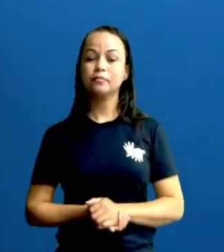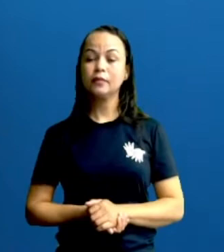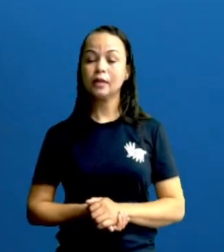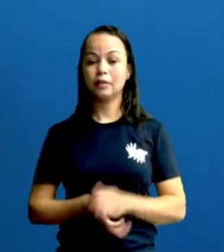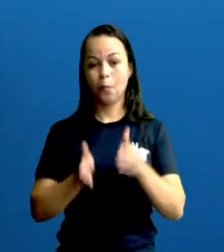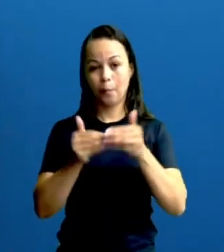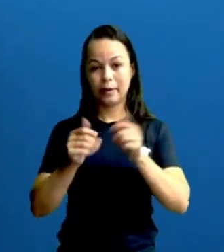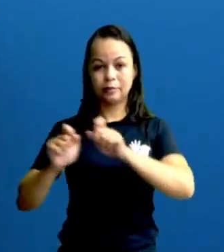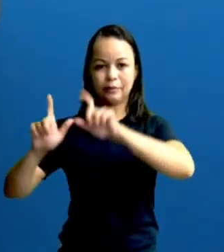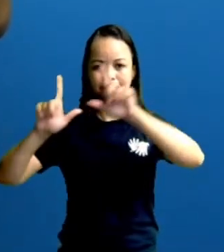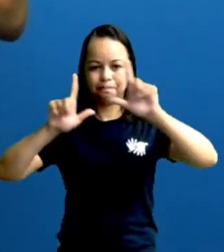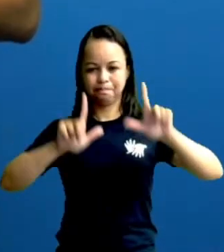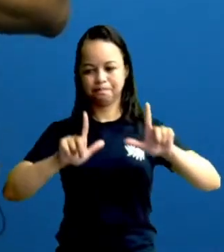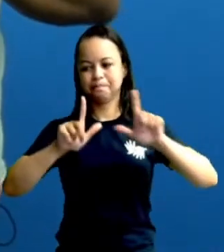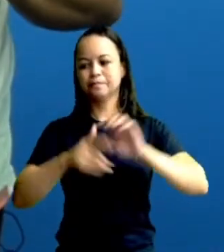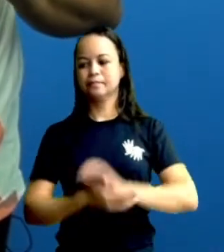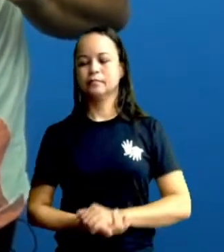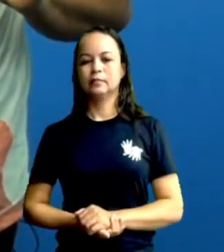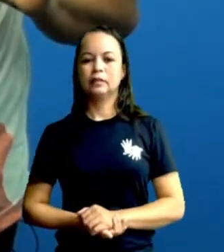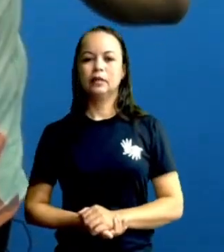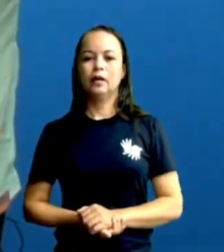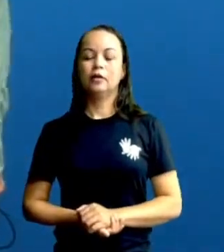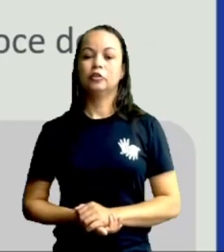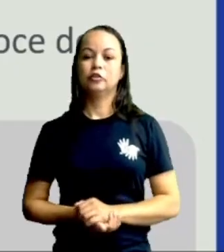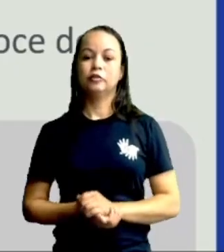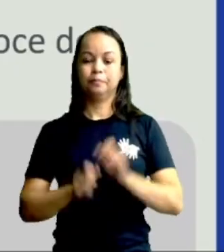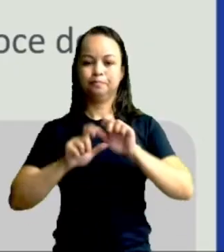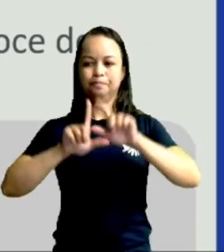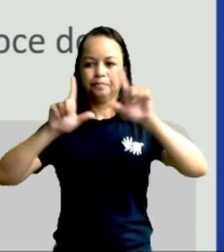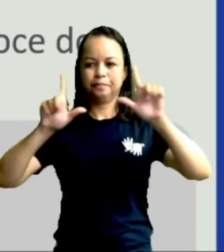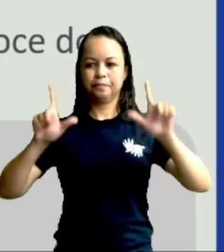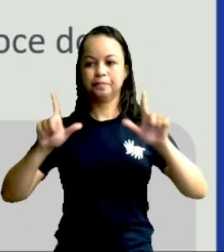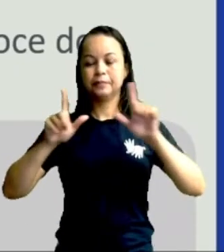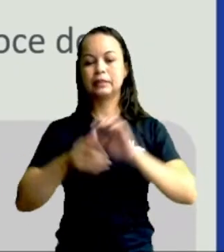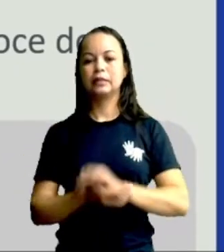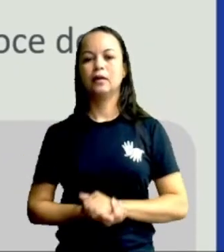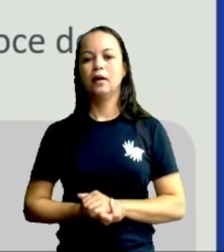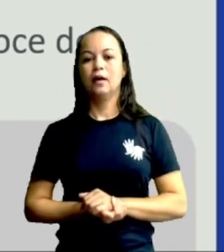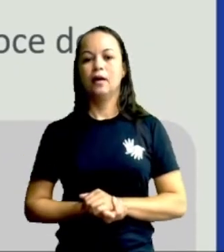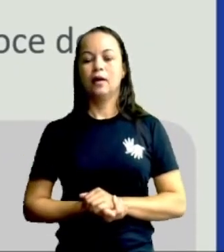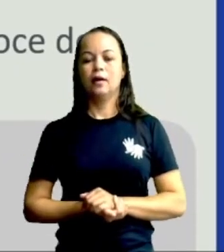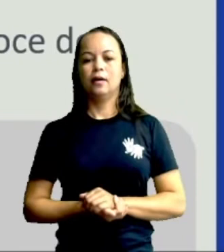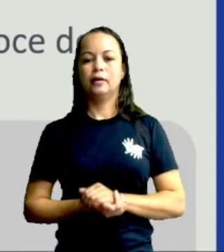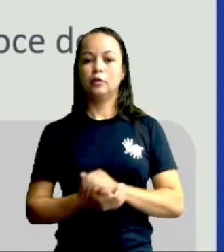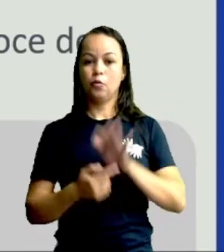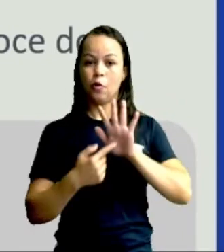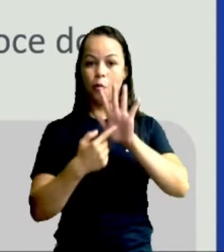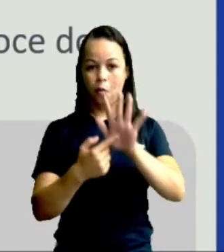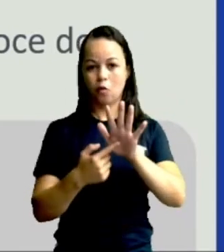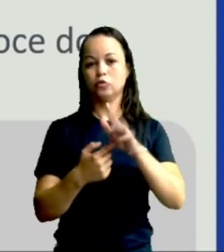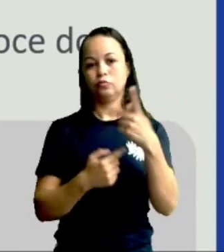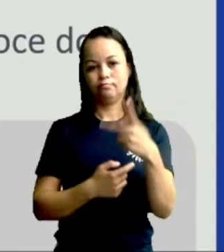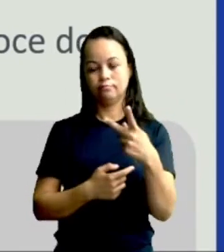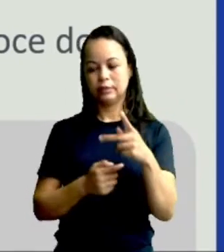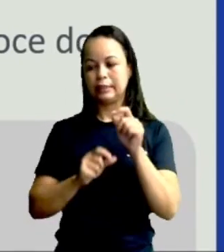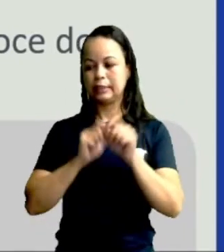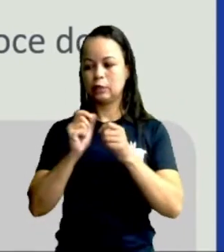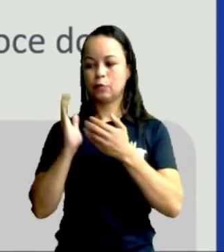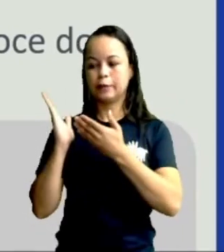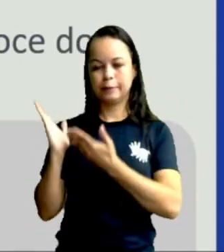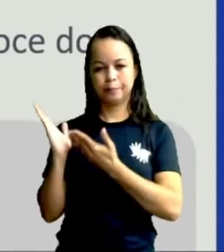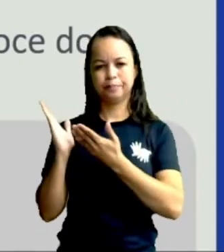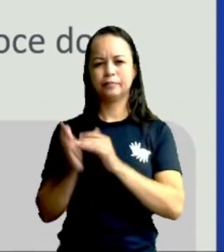imagem aí e já vou pedir para que a produção abra essa imagem. E aqui eu vou trazer essa matéria aí de capa que diz assim,